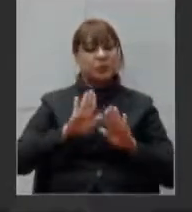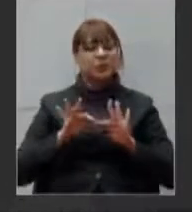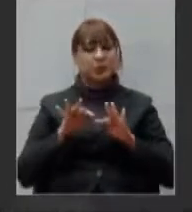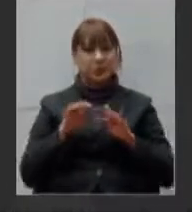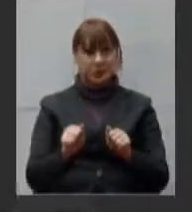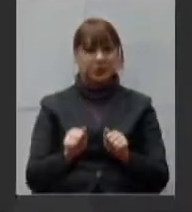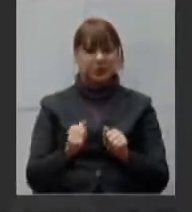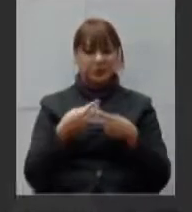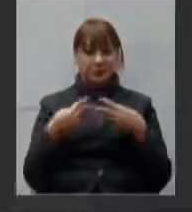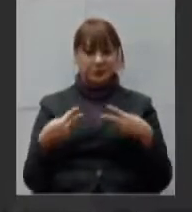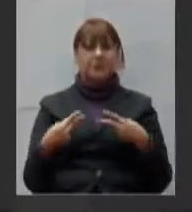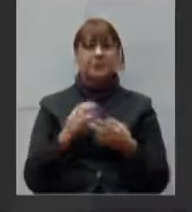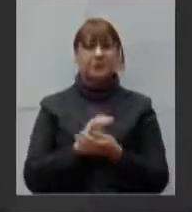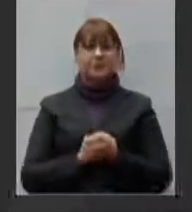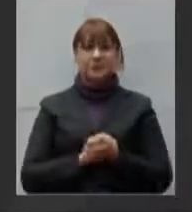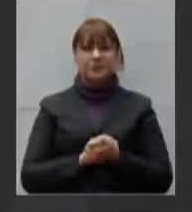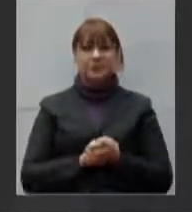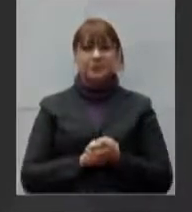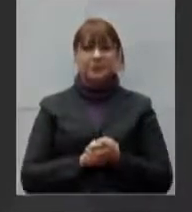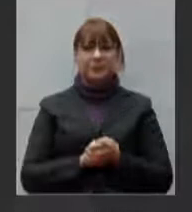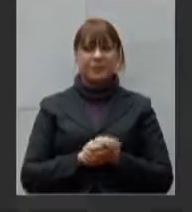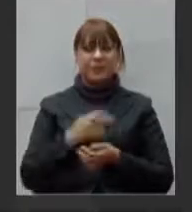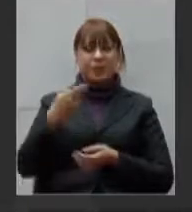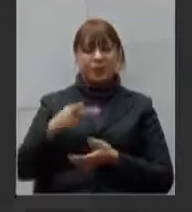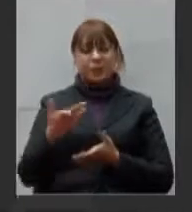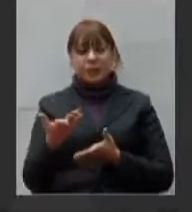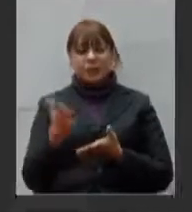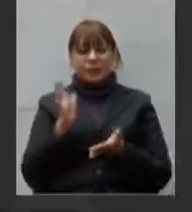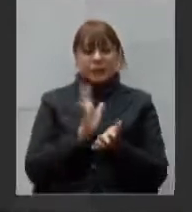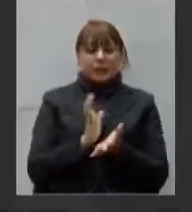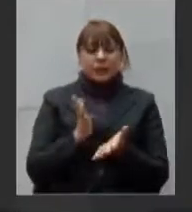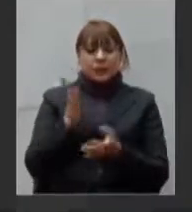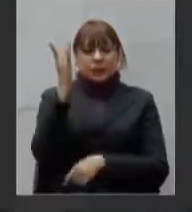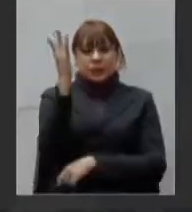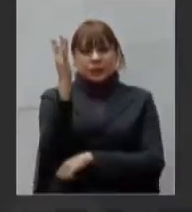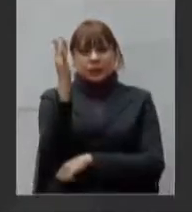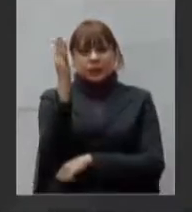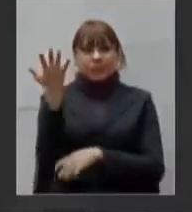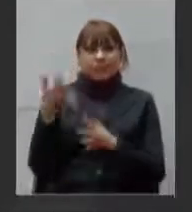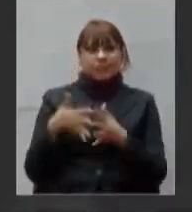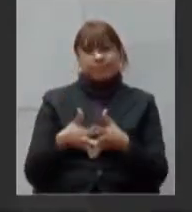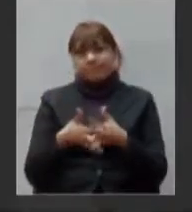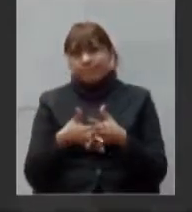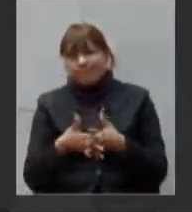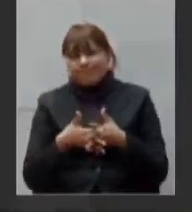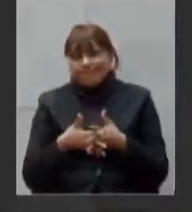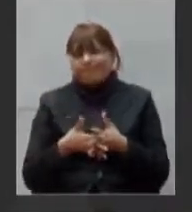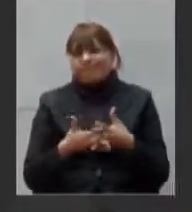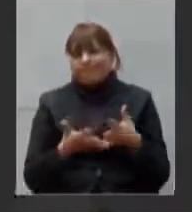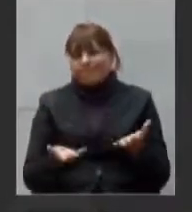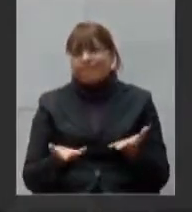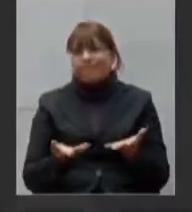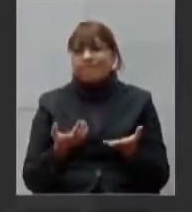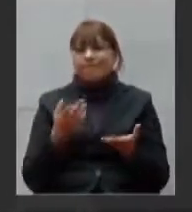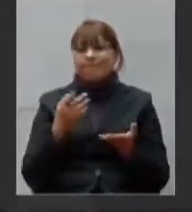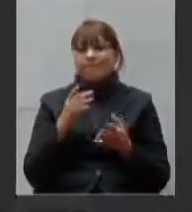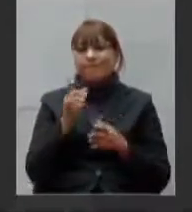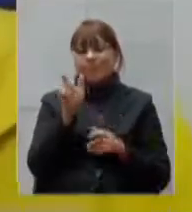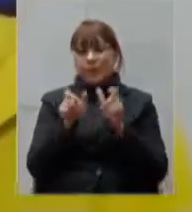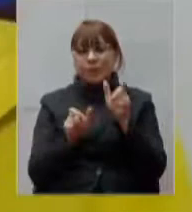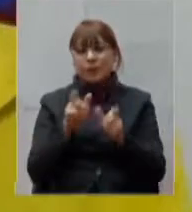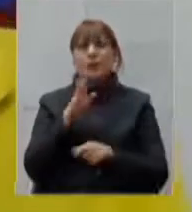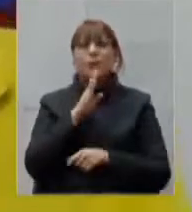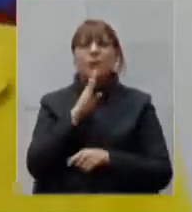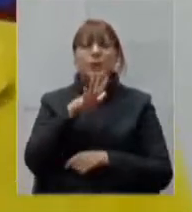Na verdade, a situação de Patinga é uma situação extremamente complexa. Quem conhece a nossa região, o Vale do